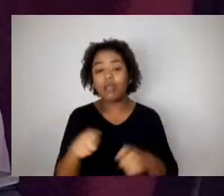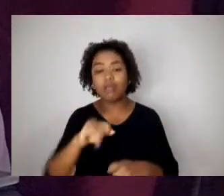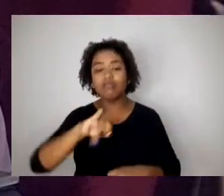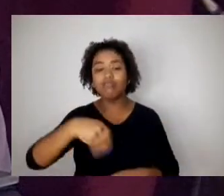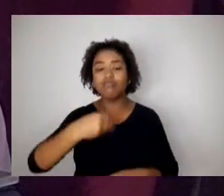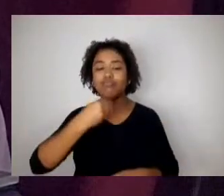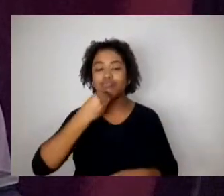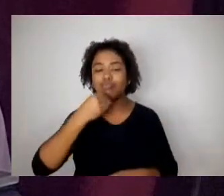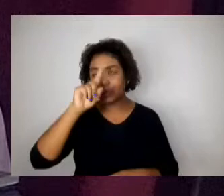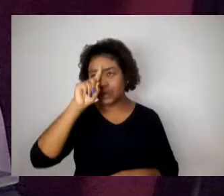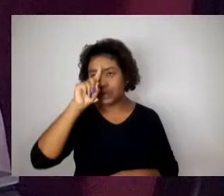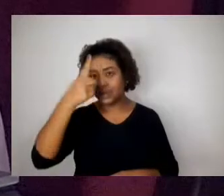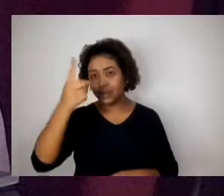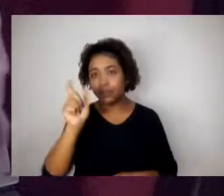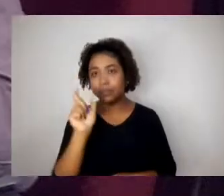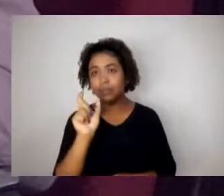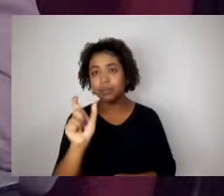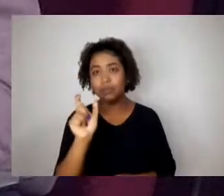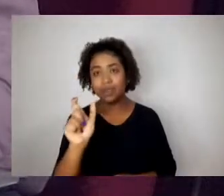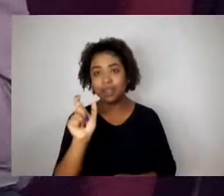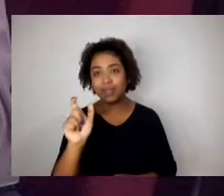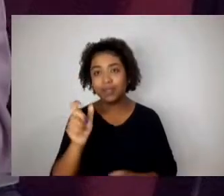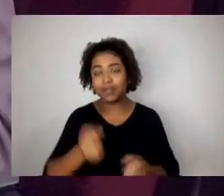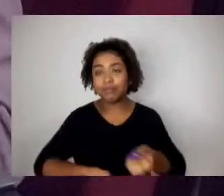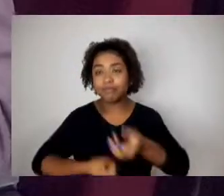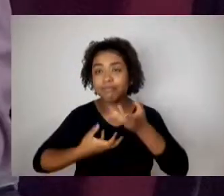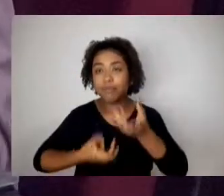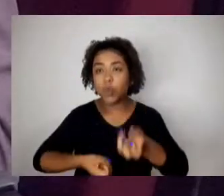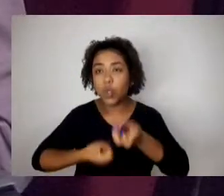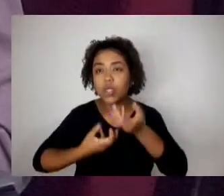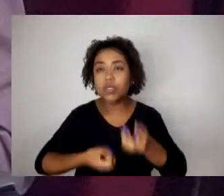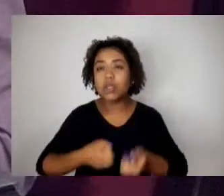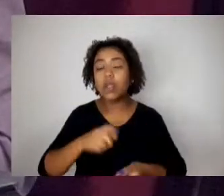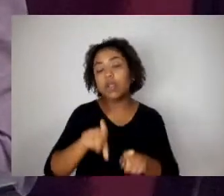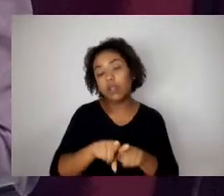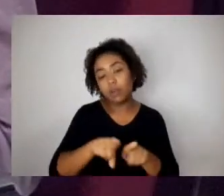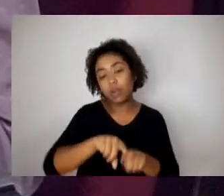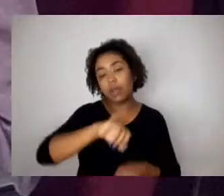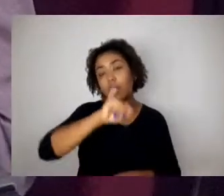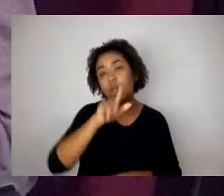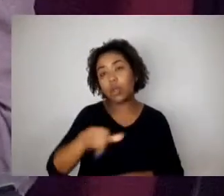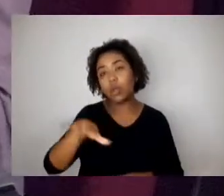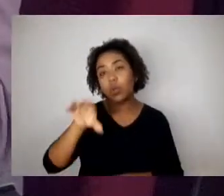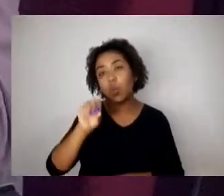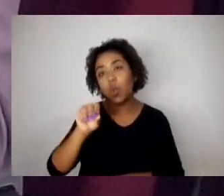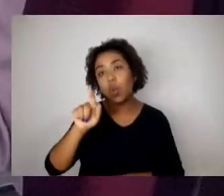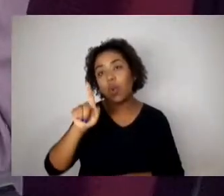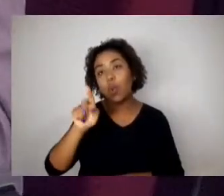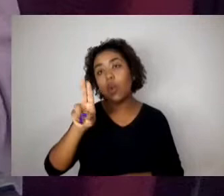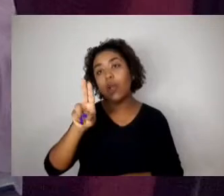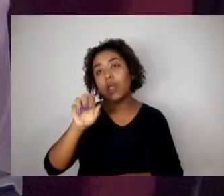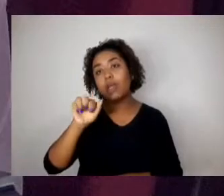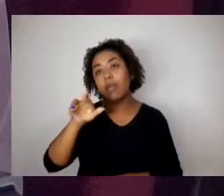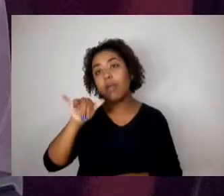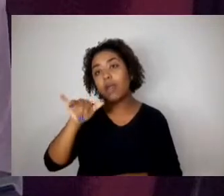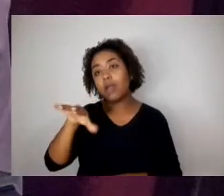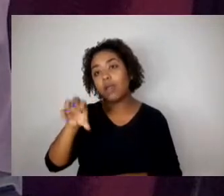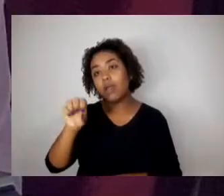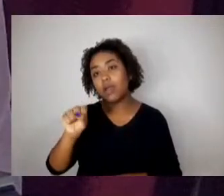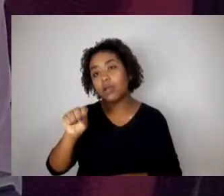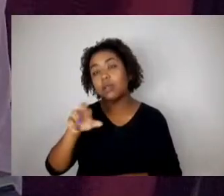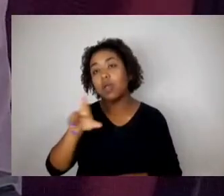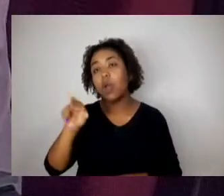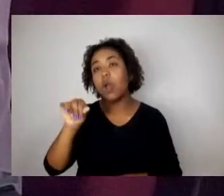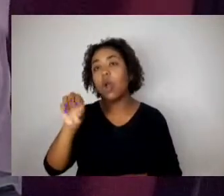poeta, e João Guimarães Rosa, que, na realidade, você engessa, a engessar, mas o posicionamento é que a Casa